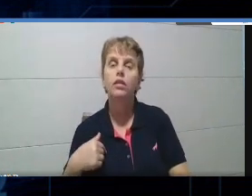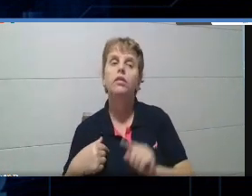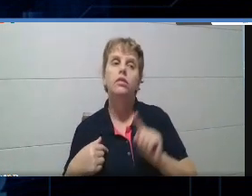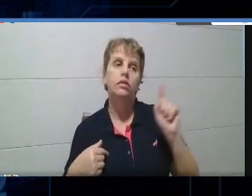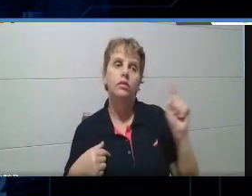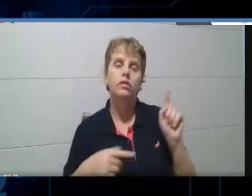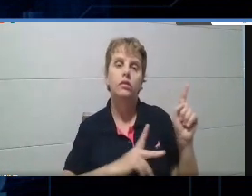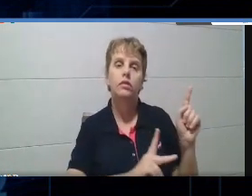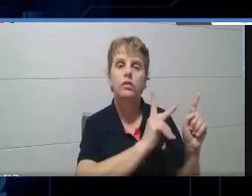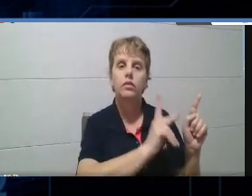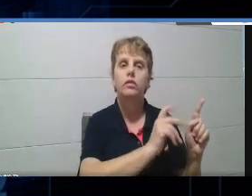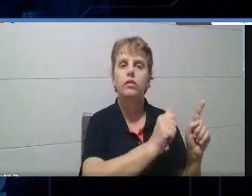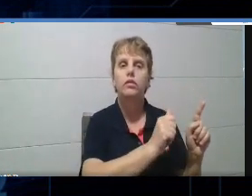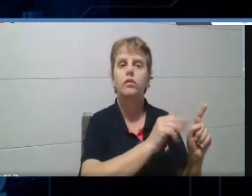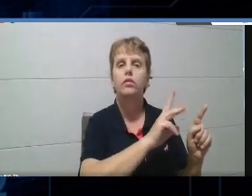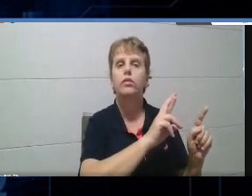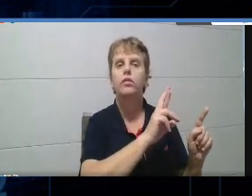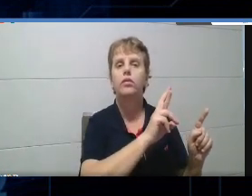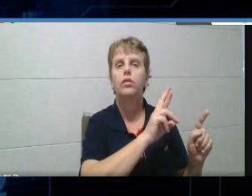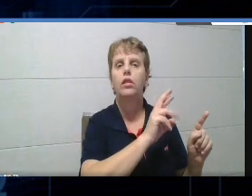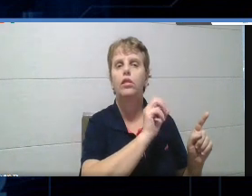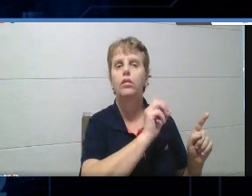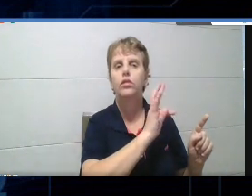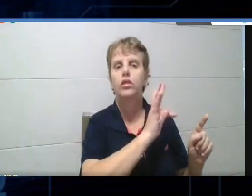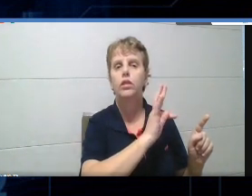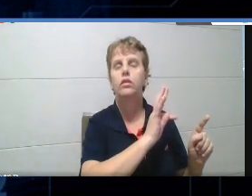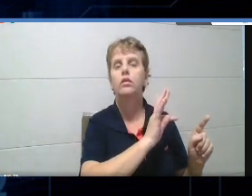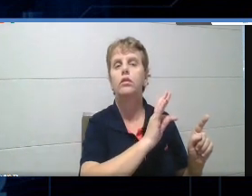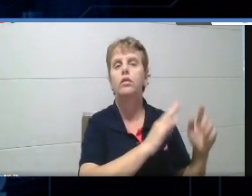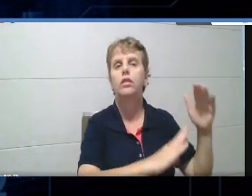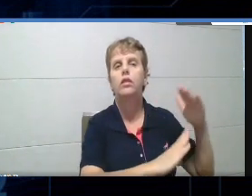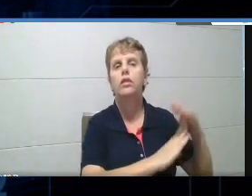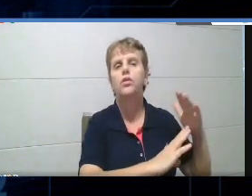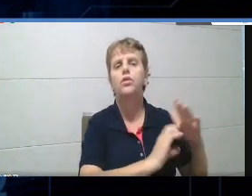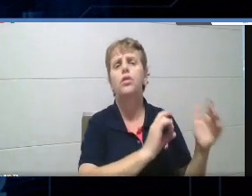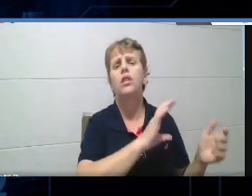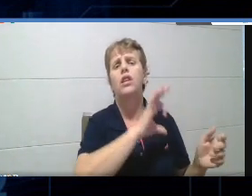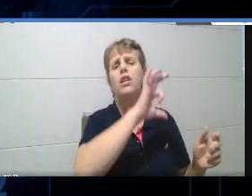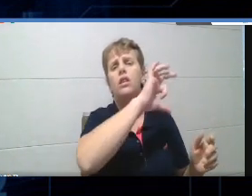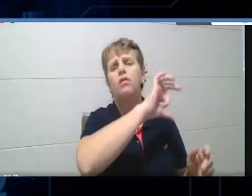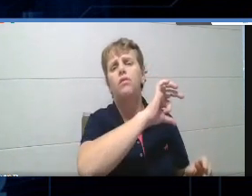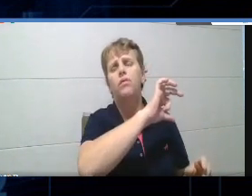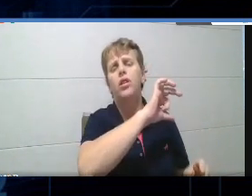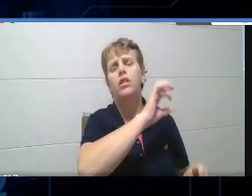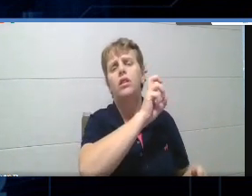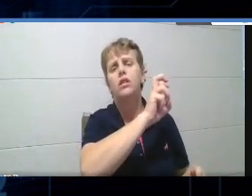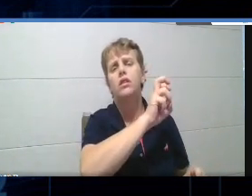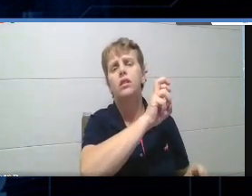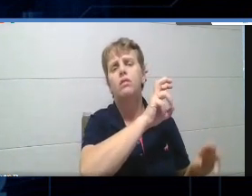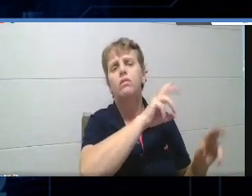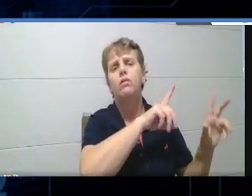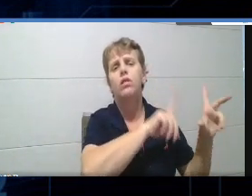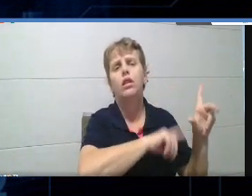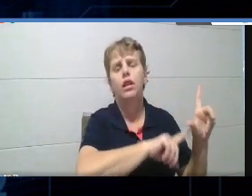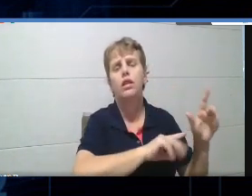eu não me engano, ele permite até 95 caracteres, se eu não me engano.